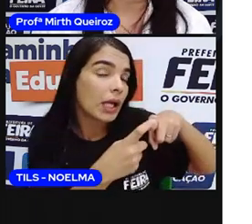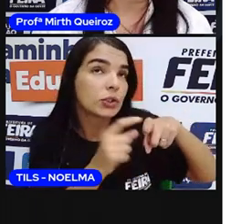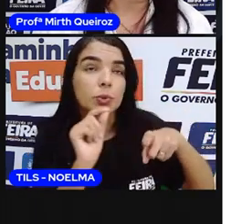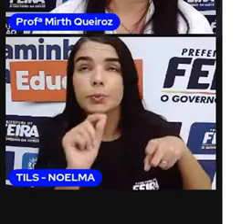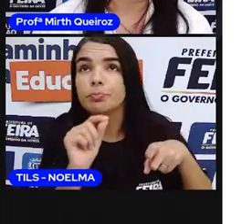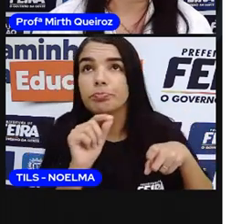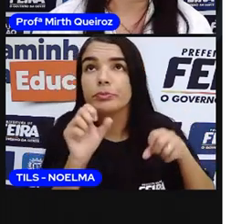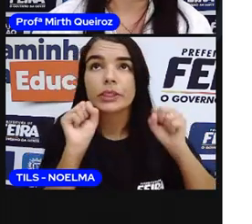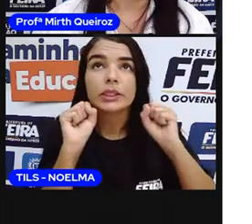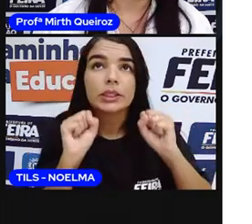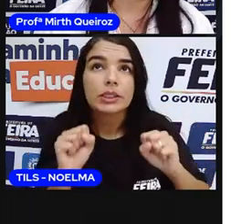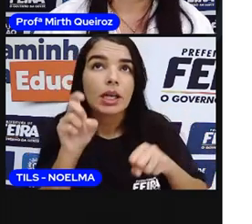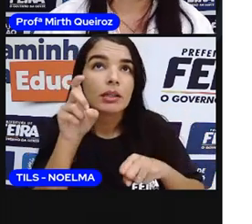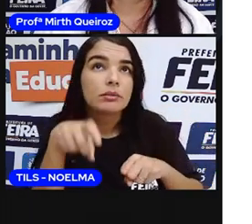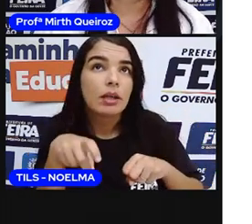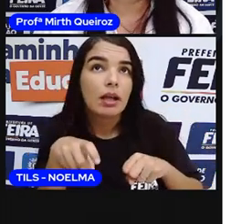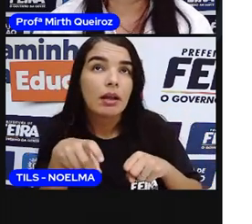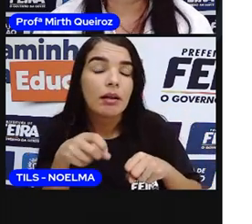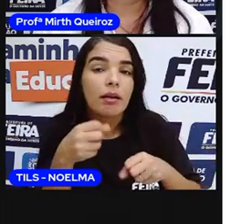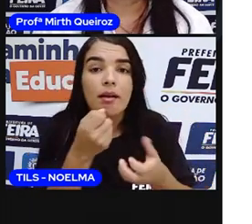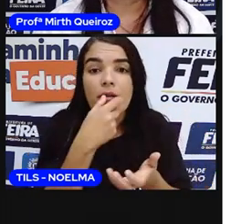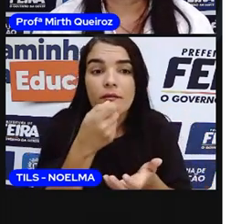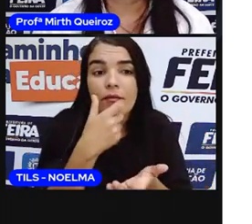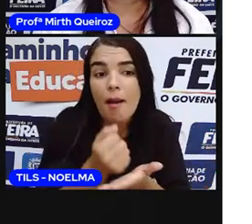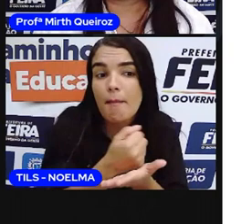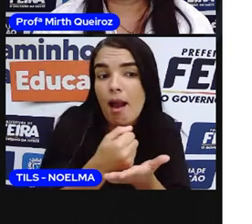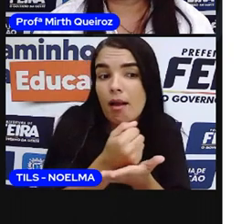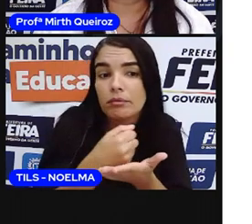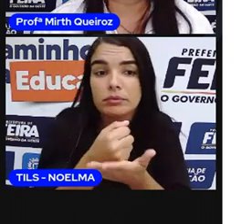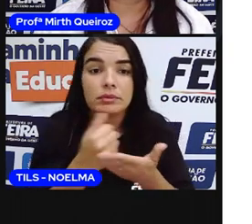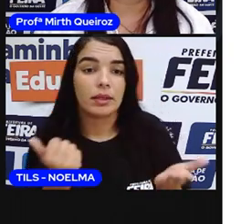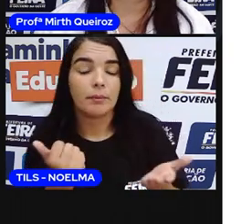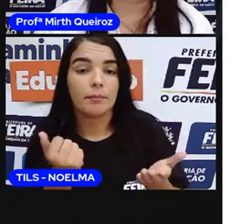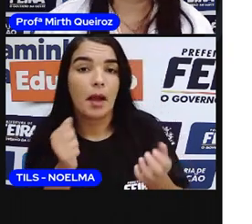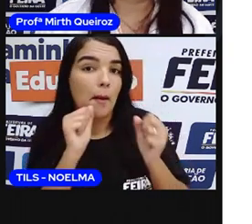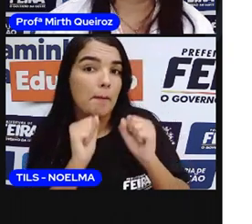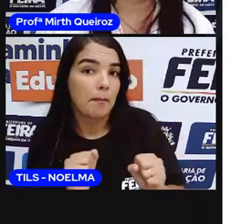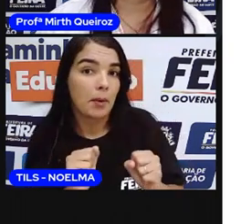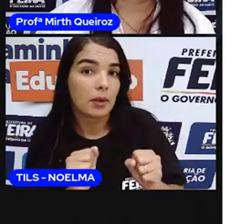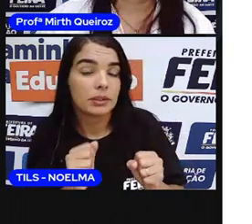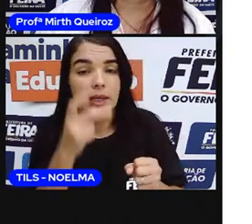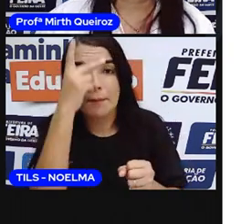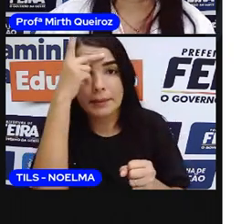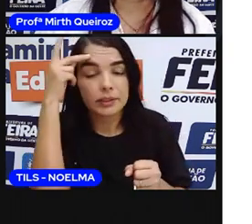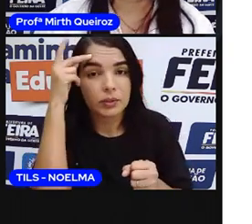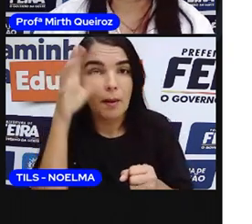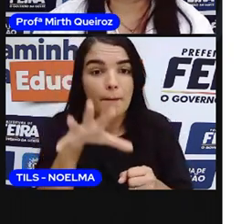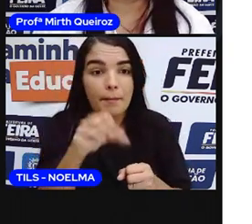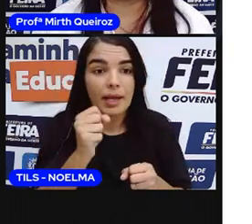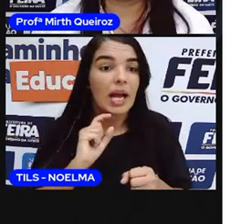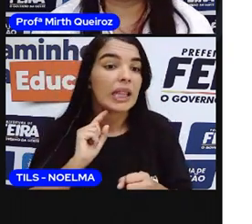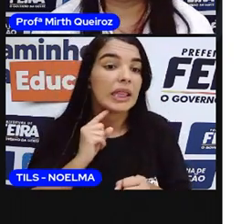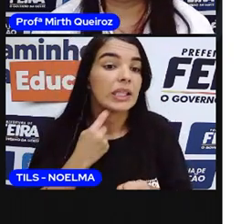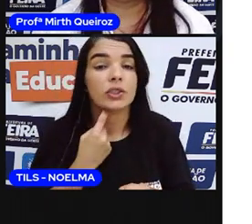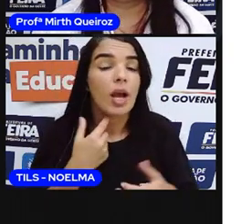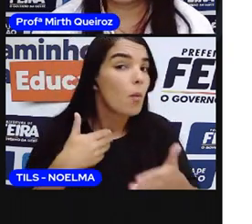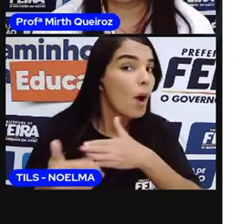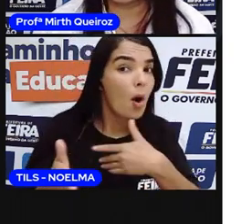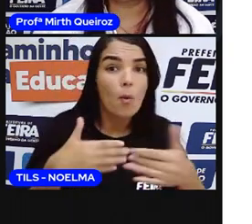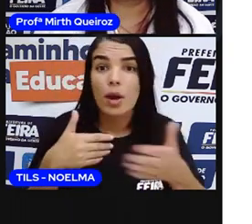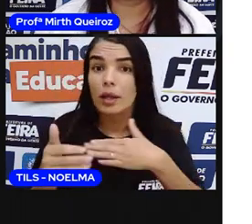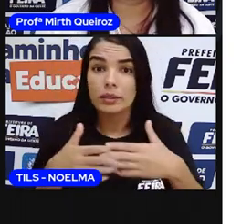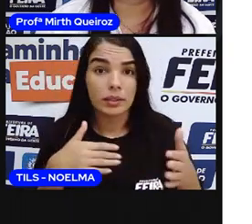ser um farmacêutico, qualquer um pode ser um garista. Quando eu falo qualquer um,